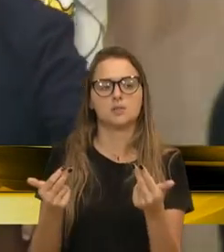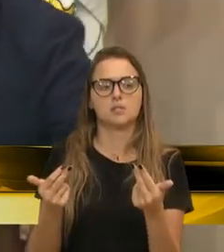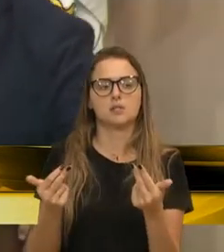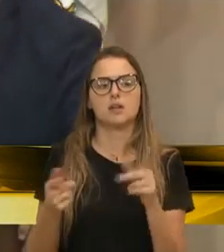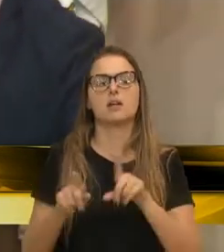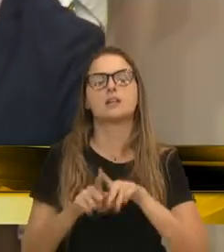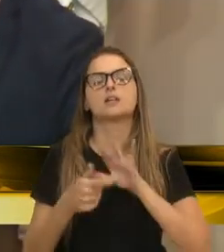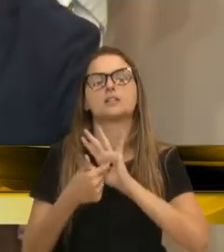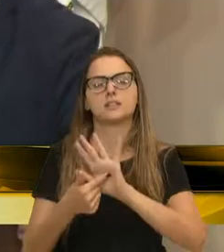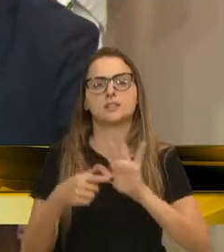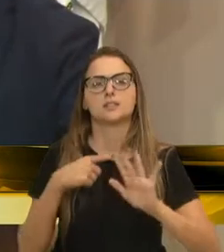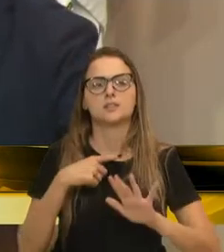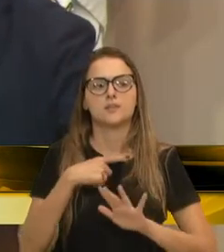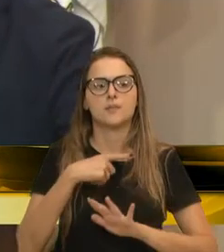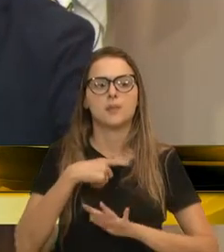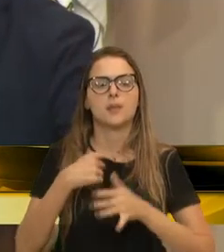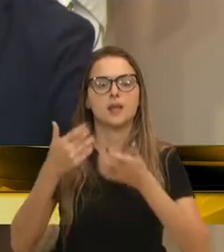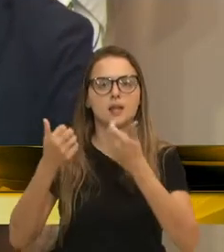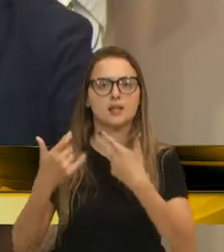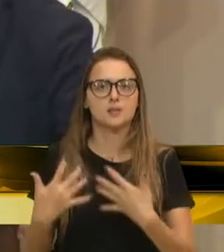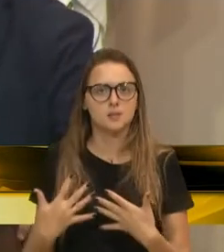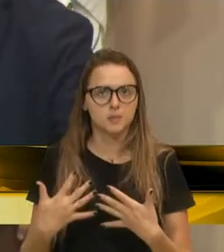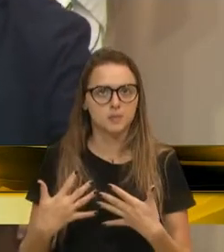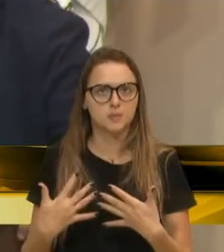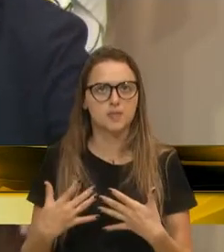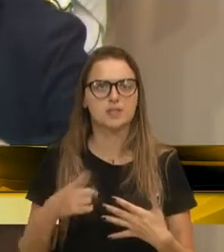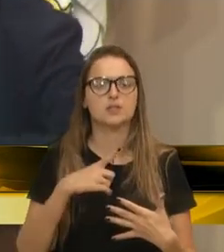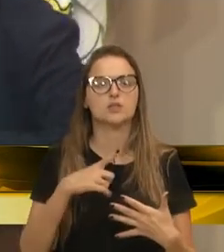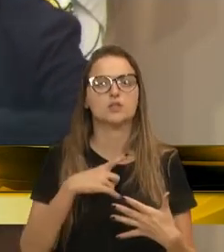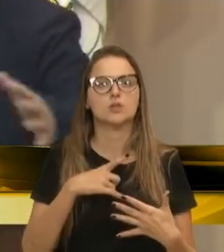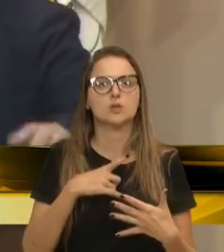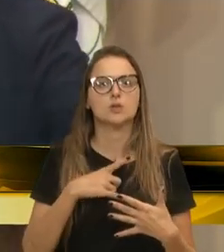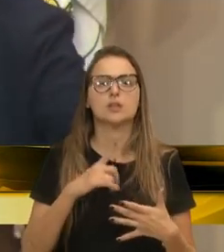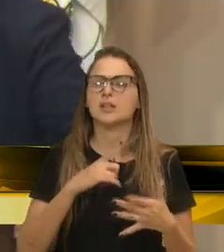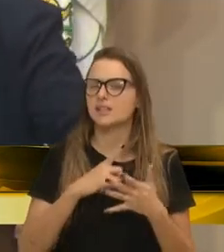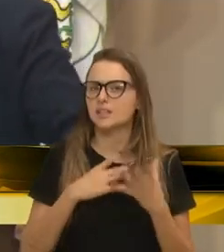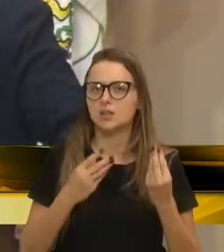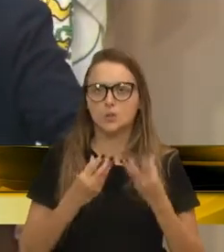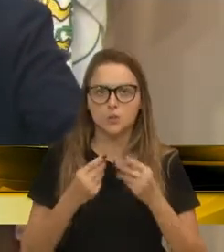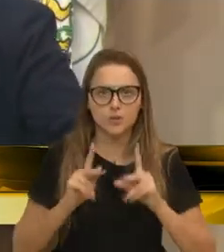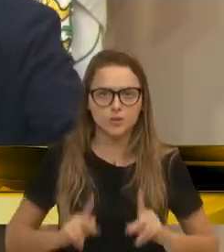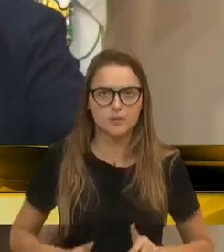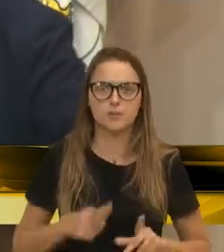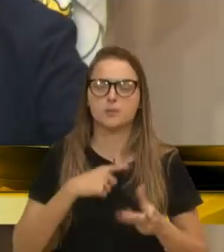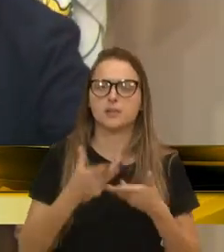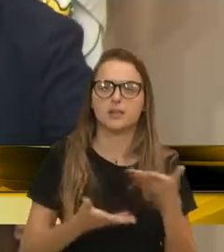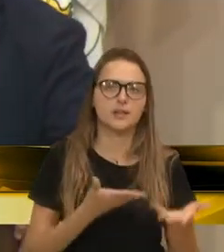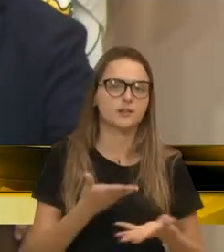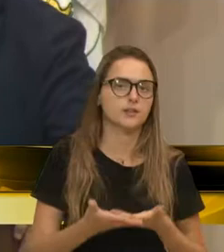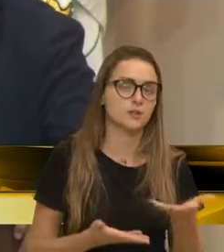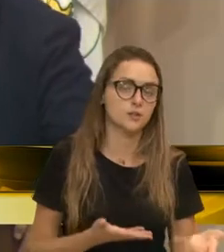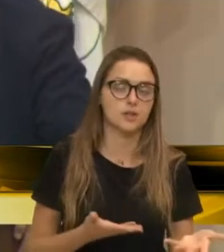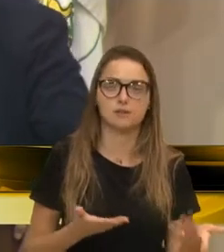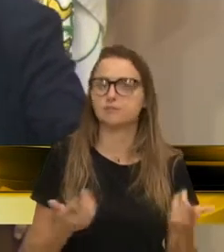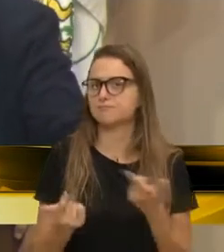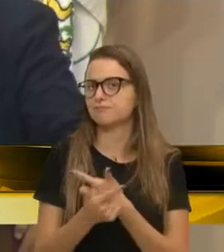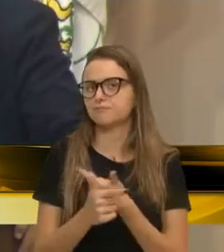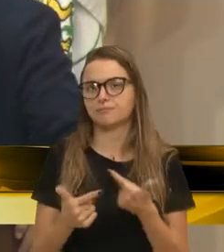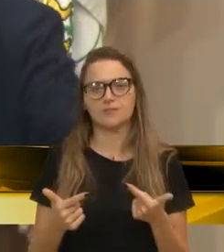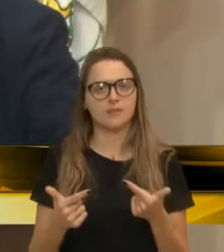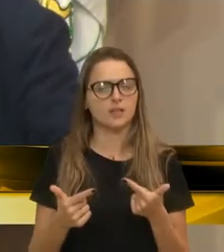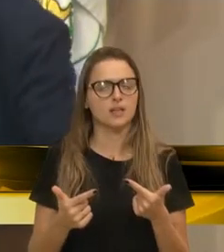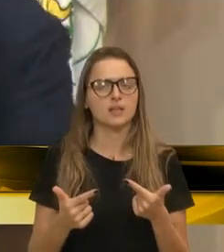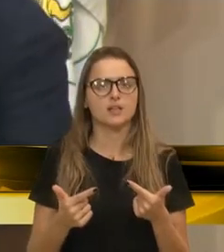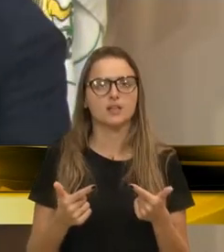porque as pessoas recebem um salário baixíssimo, estão lá enchendo de pessoas para ser atendidas, e não esse serviço não é...